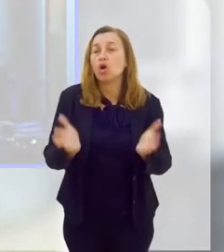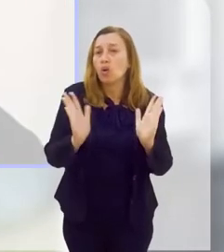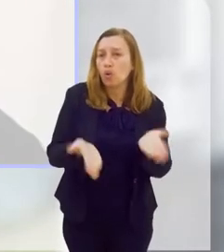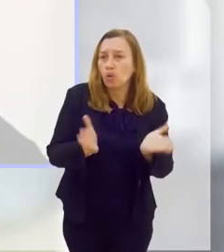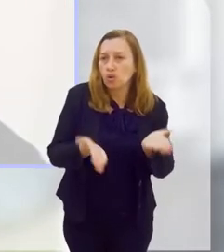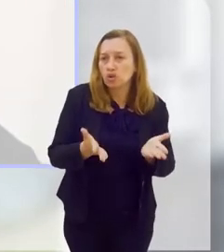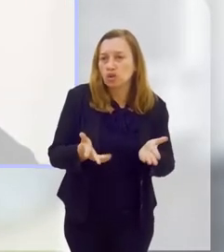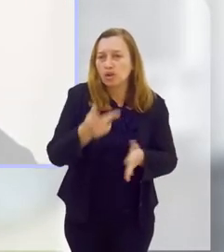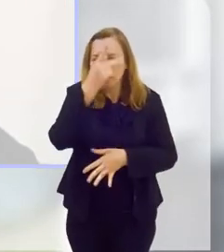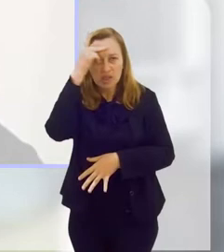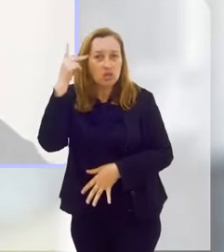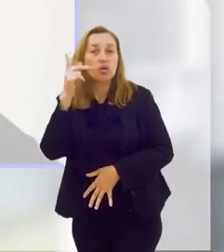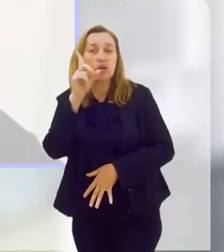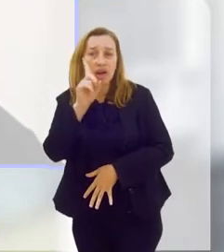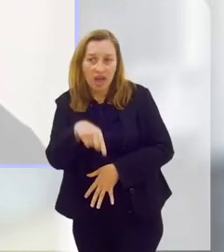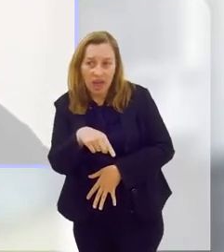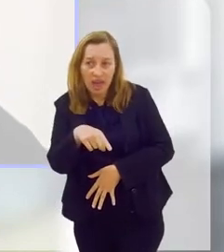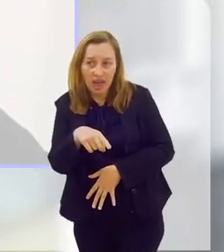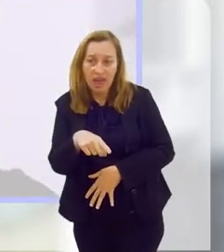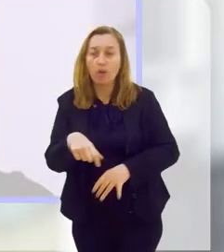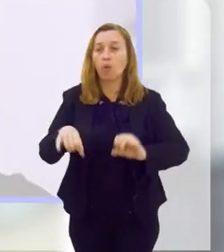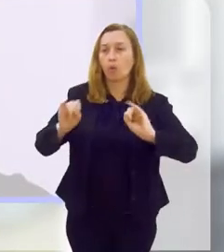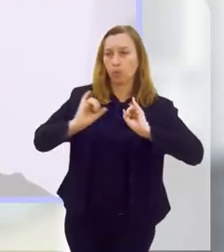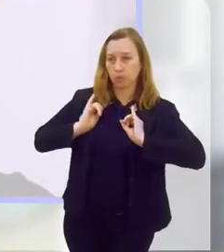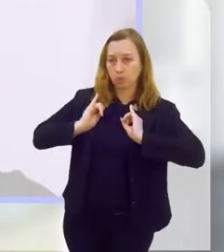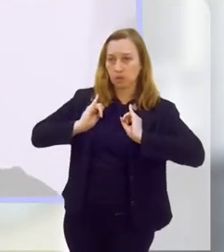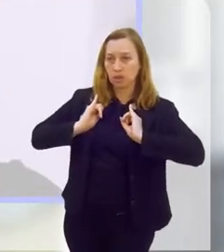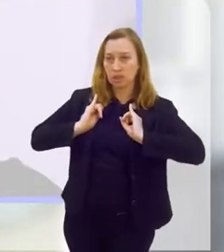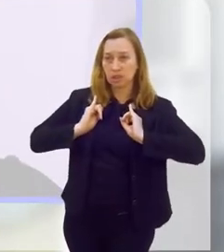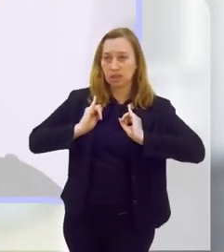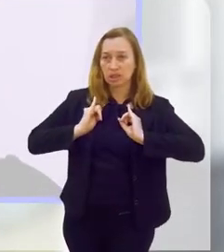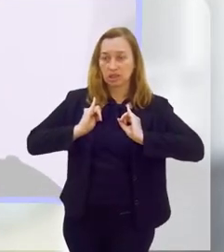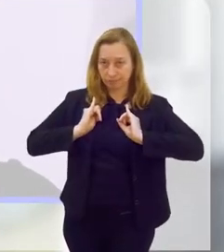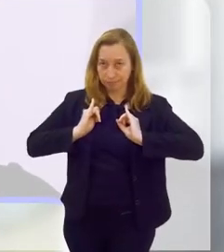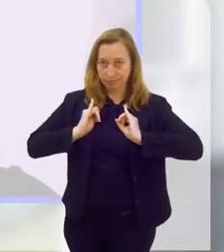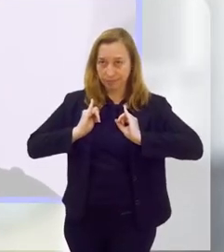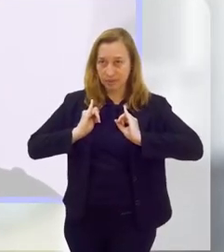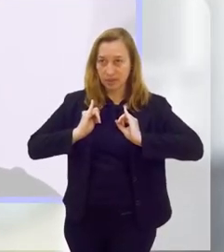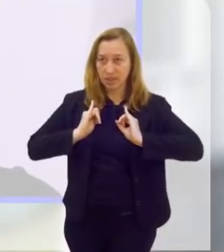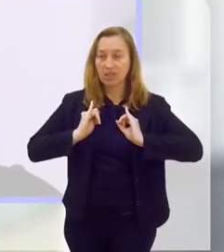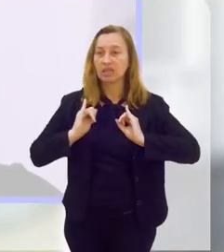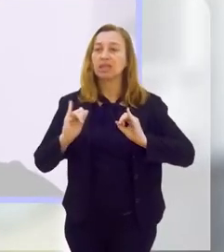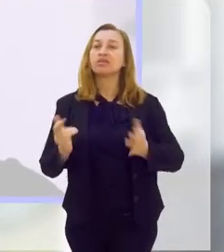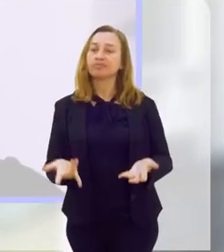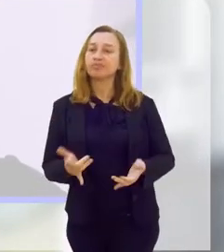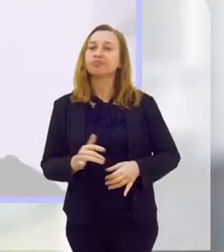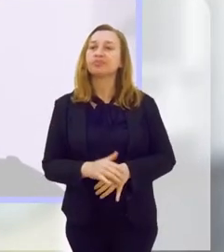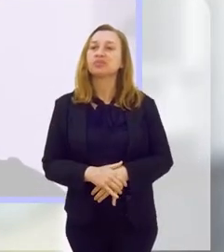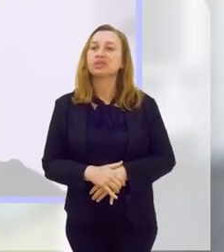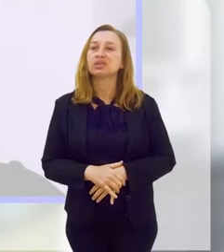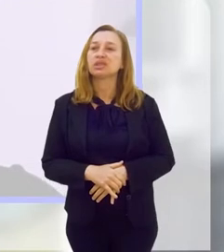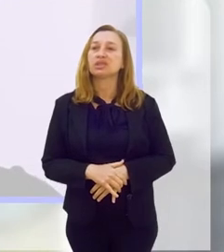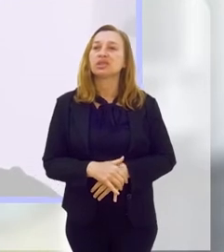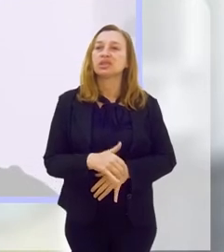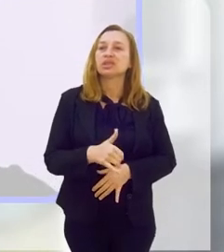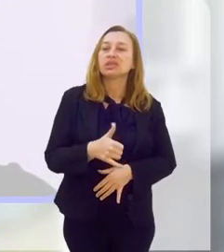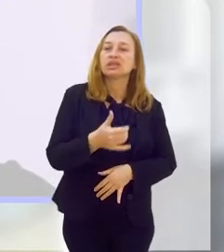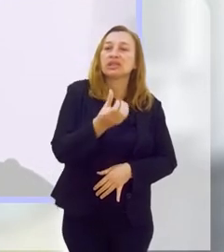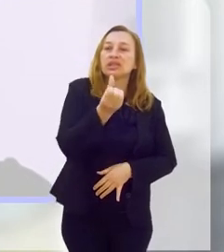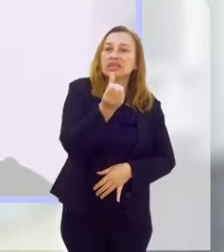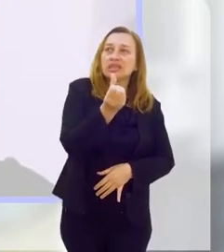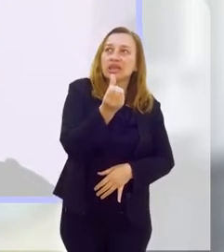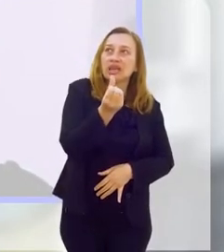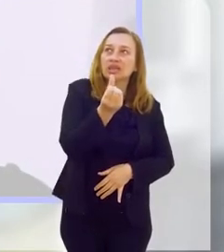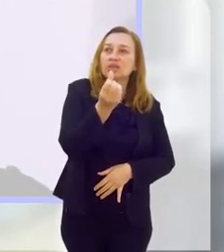é considerada sedentária a pessoa que faz abaixo de 150